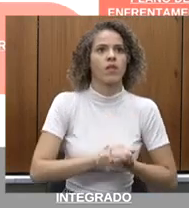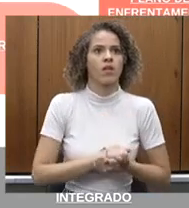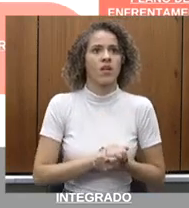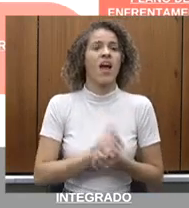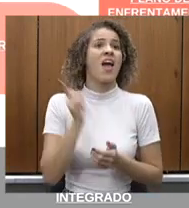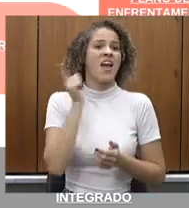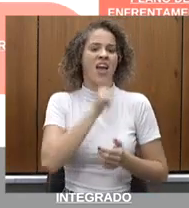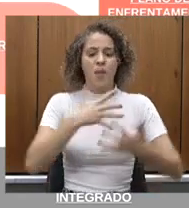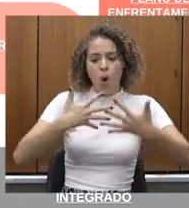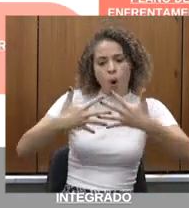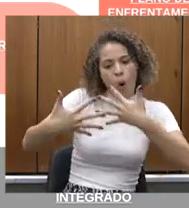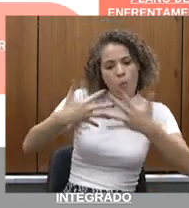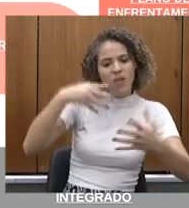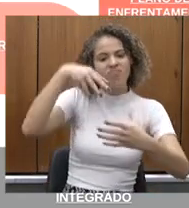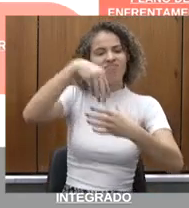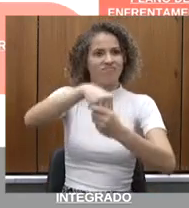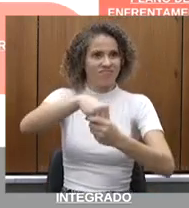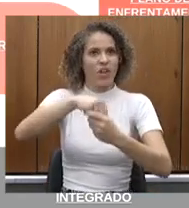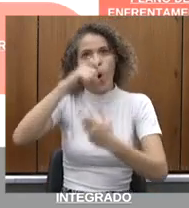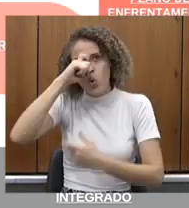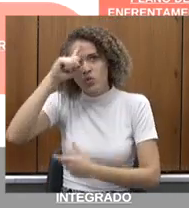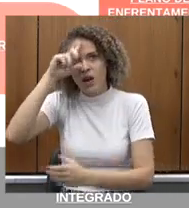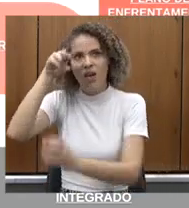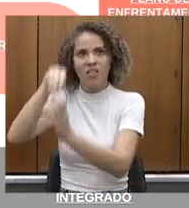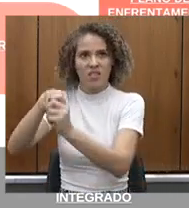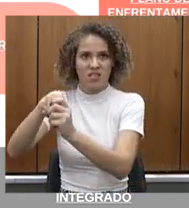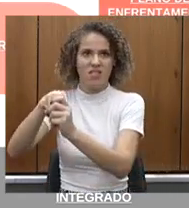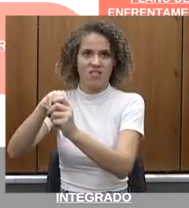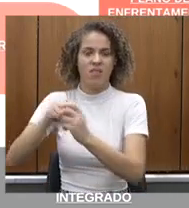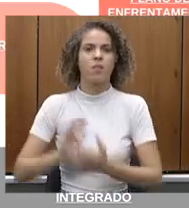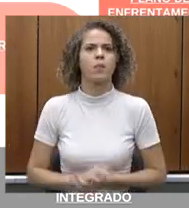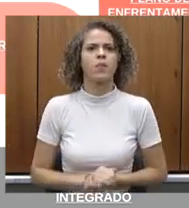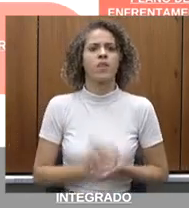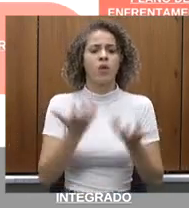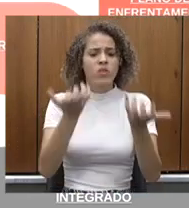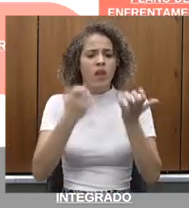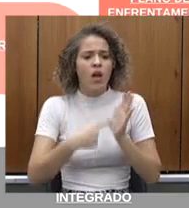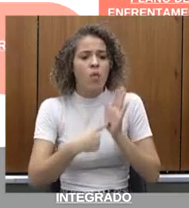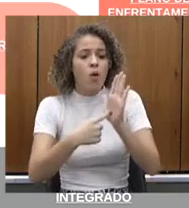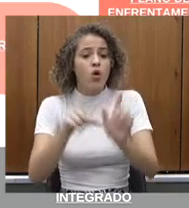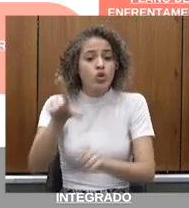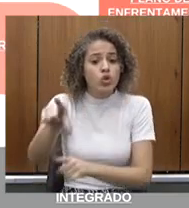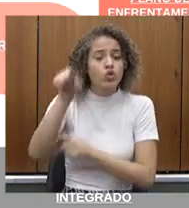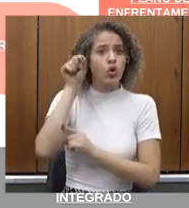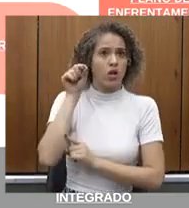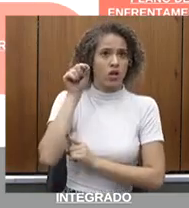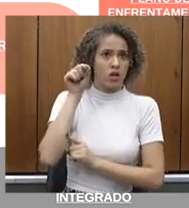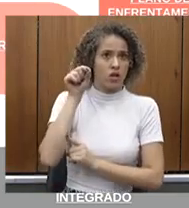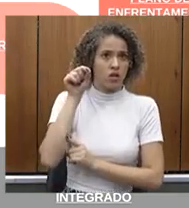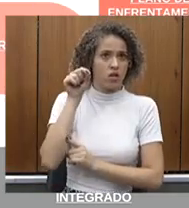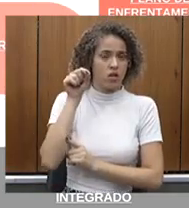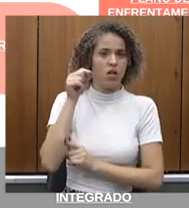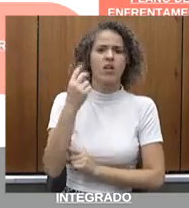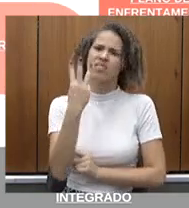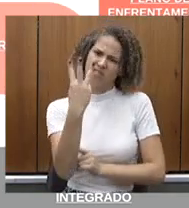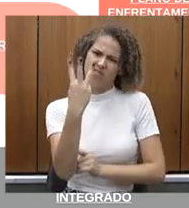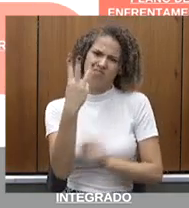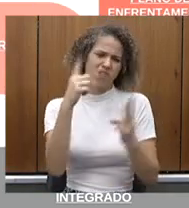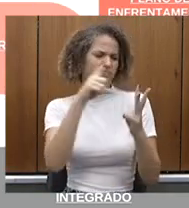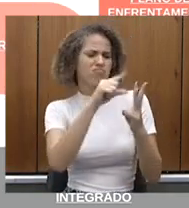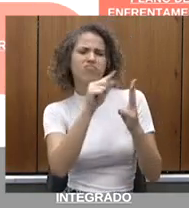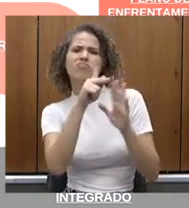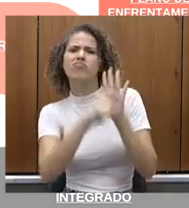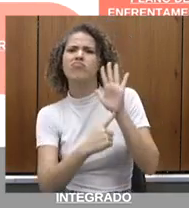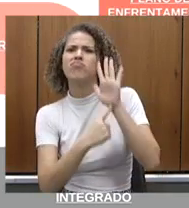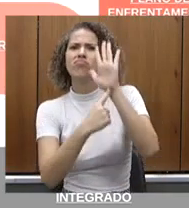complexidade, atenção hospitalar. Eu queria, neste momento, escolher três dos projetos que